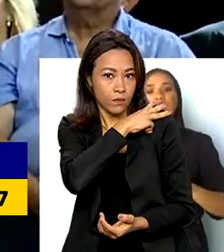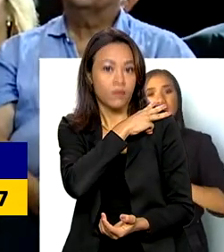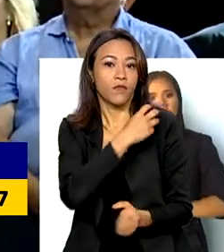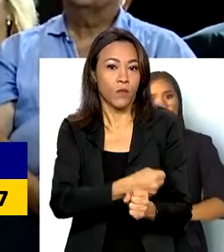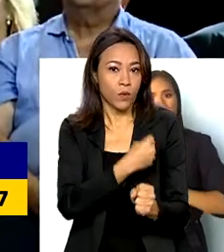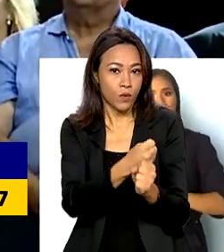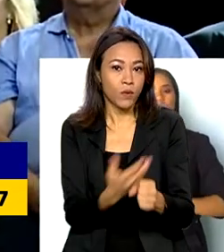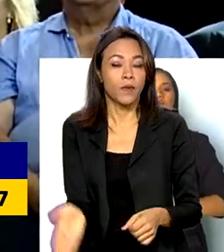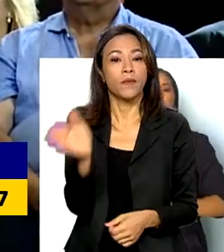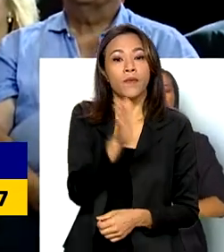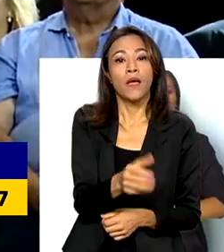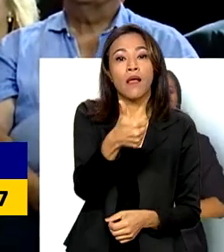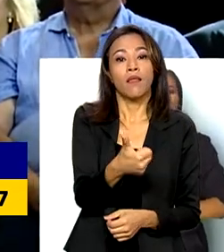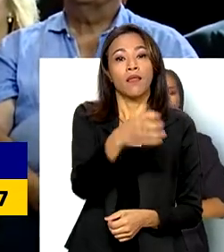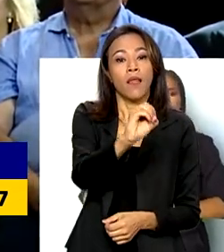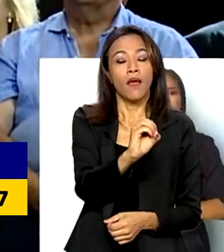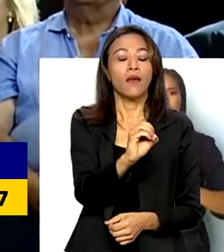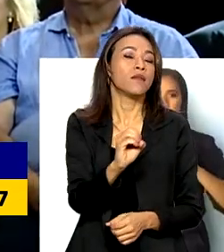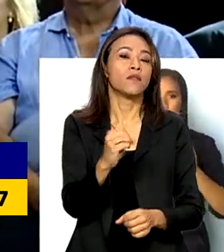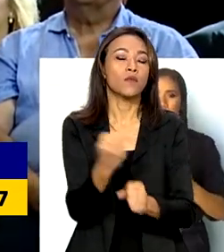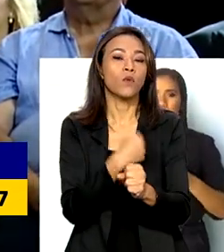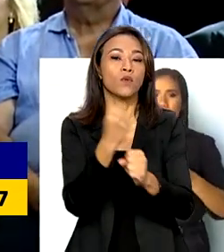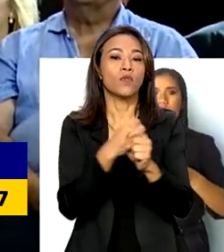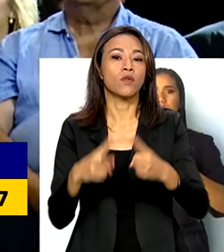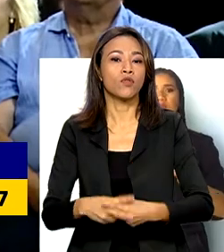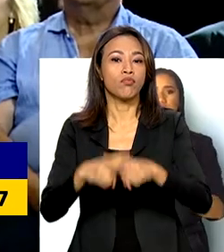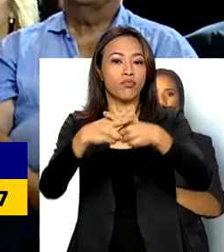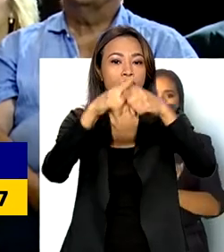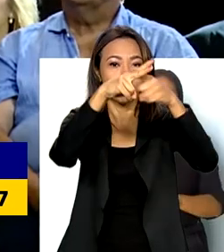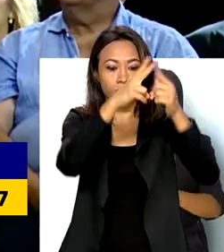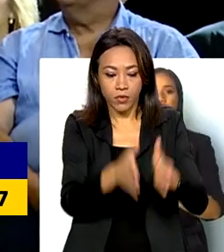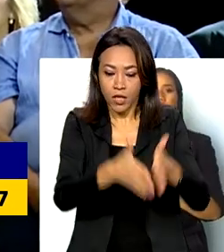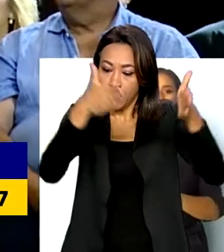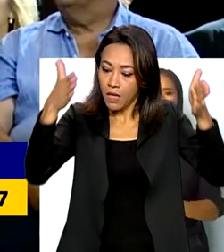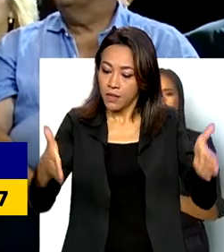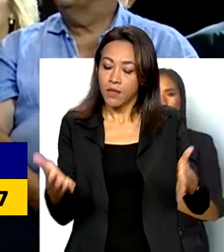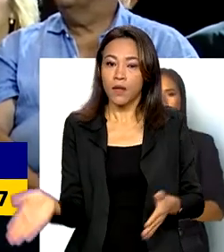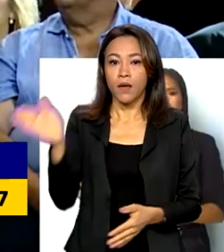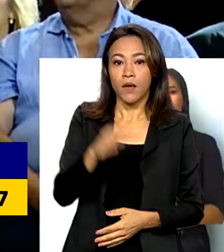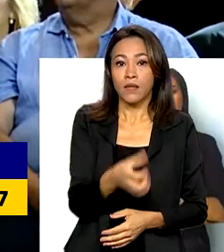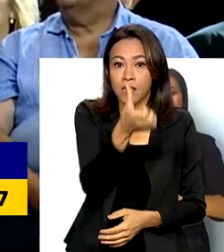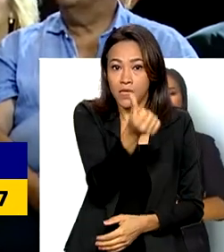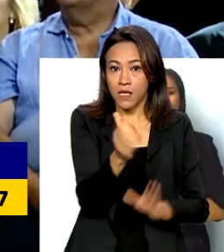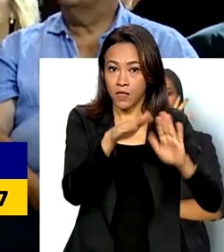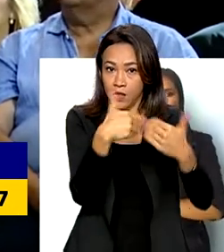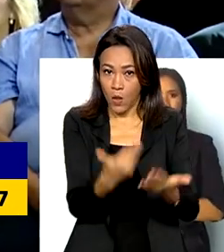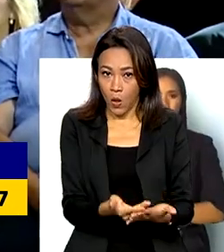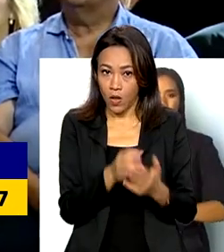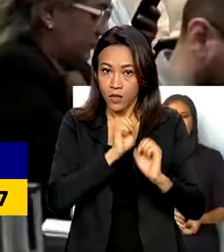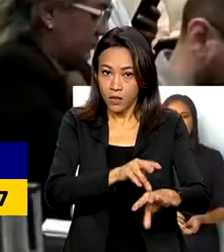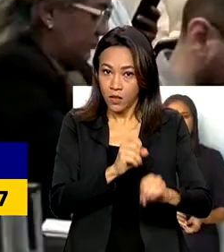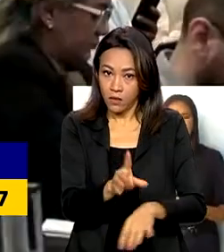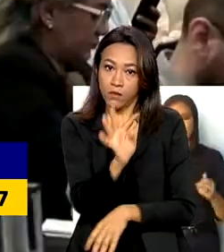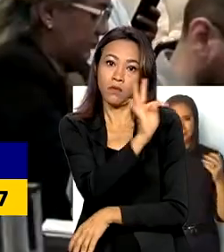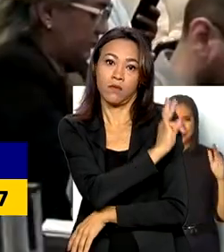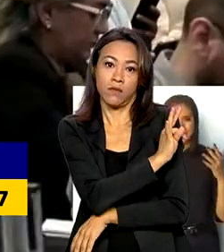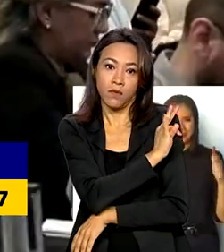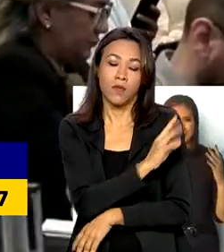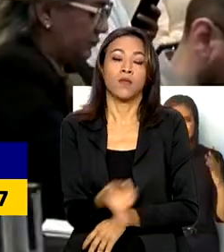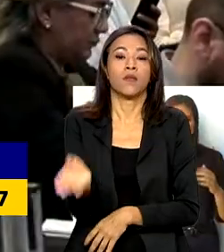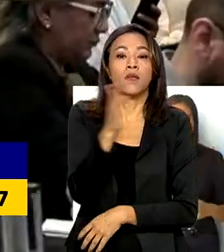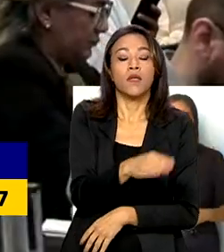previstas 10 obras de reforma e ampliação, 6 escolas de ensino profissionalizante e a construção de